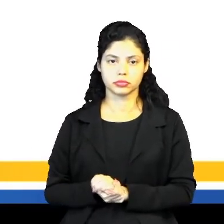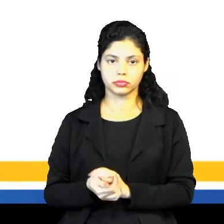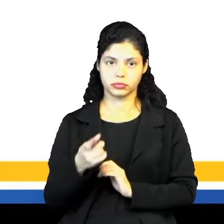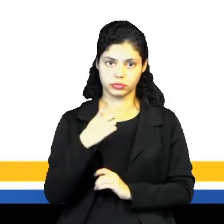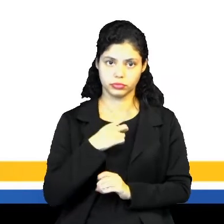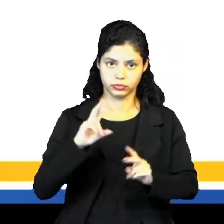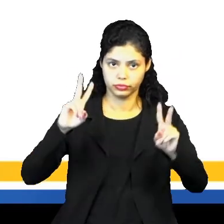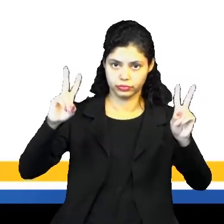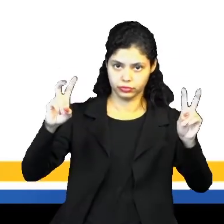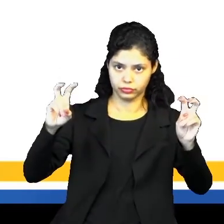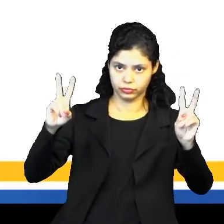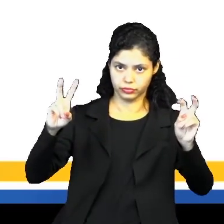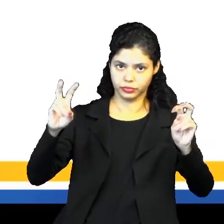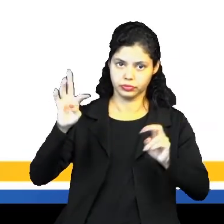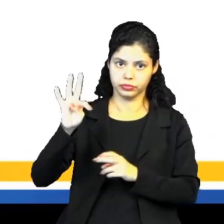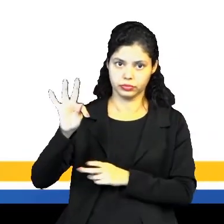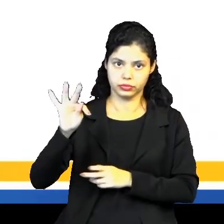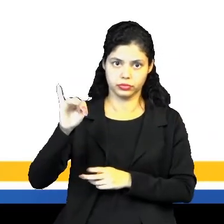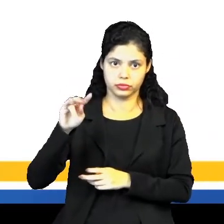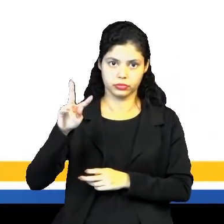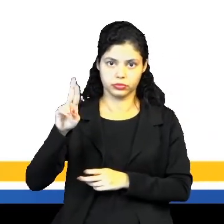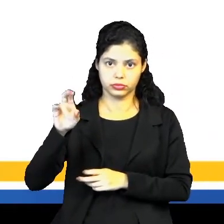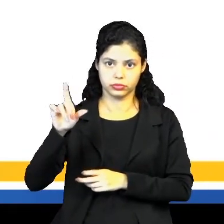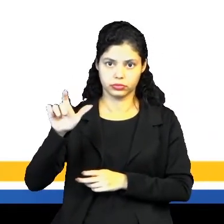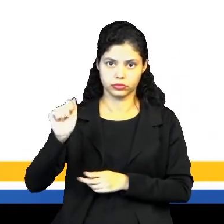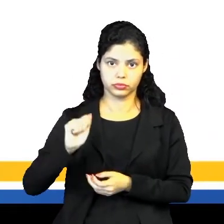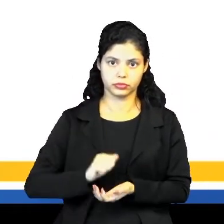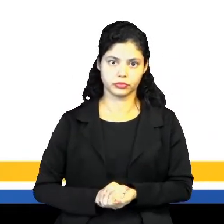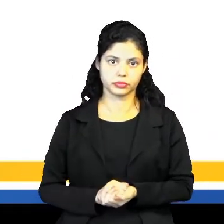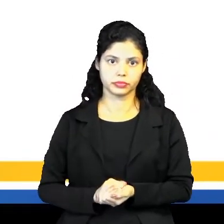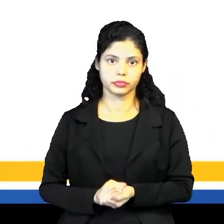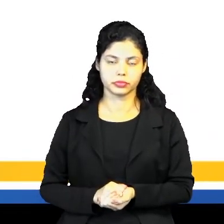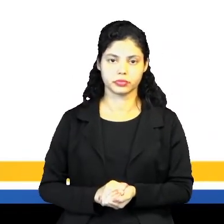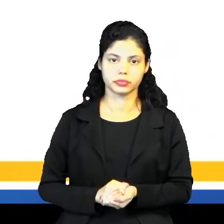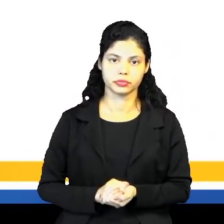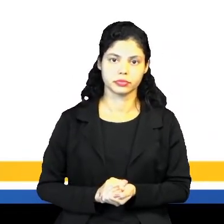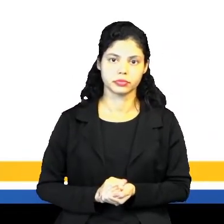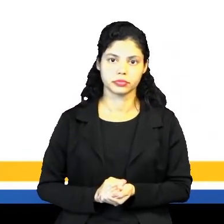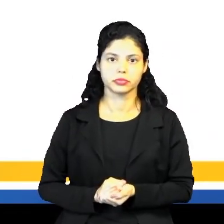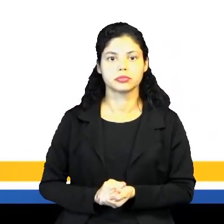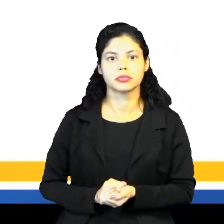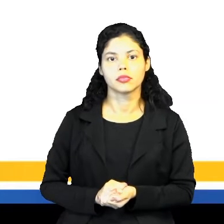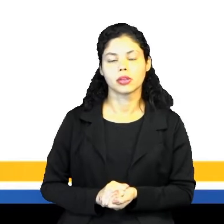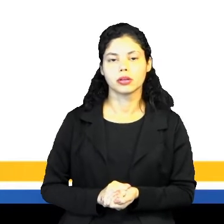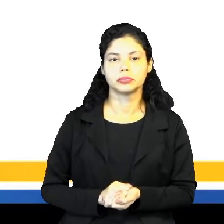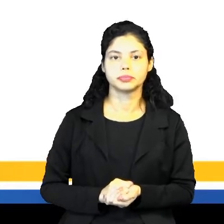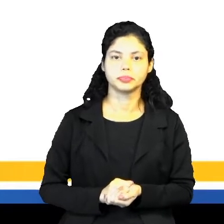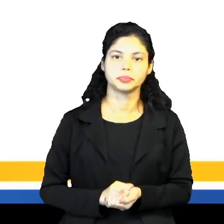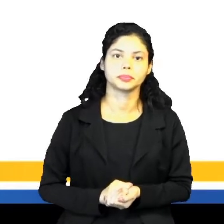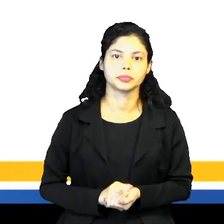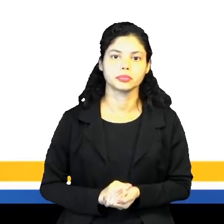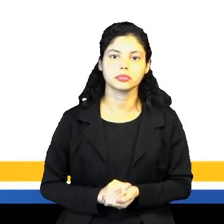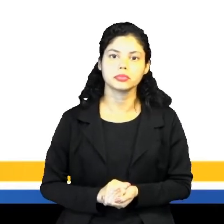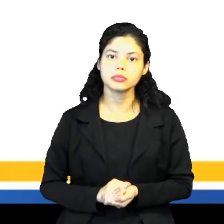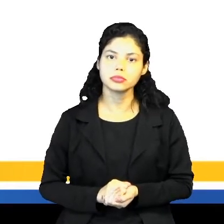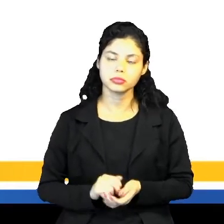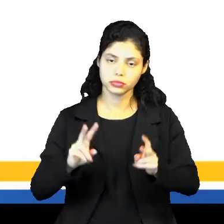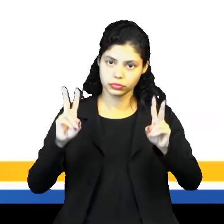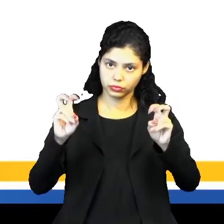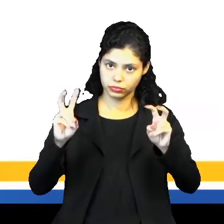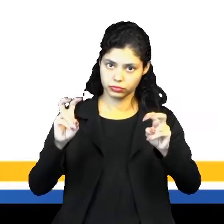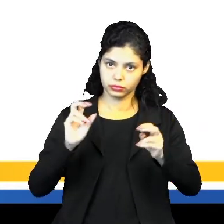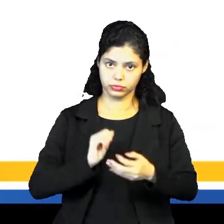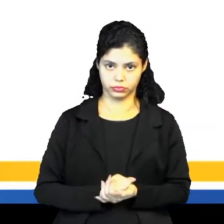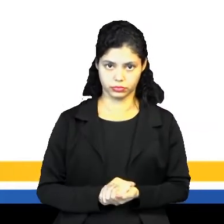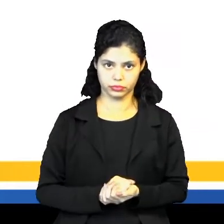temos a titular. Titular é a informação mais importante da notícia. Resume de que se trata e está inscrito com letras grandes. Justamente o título,